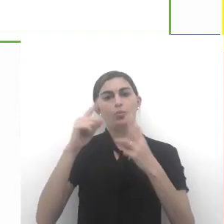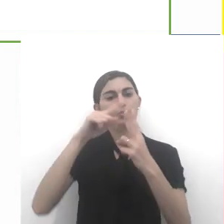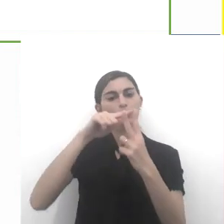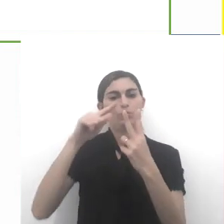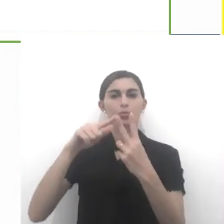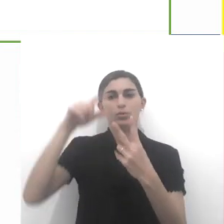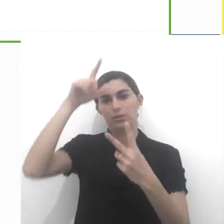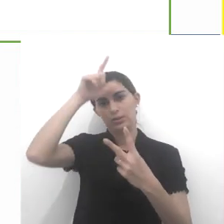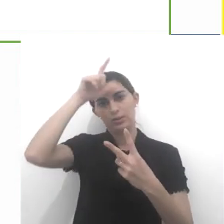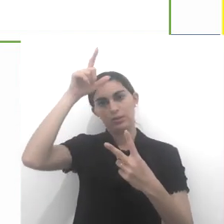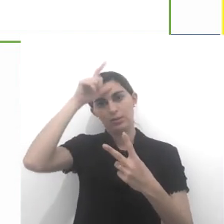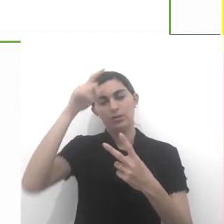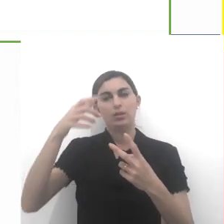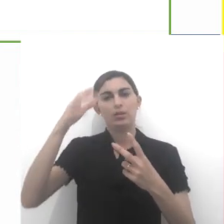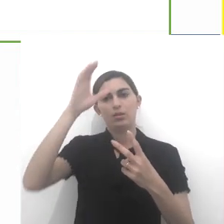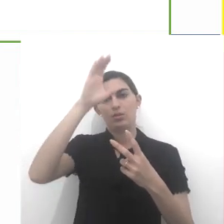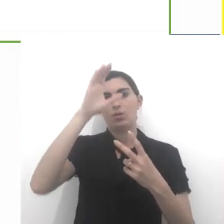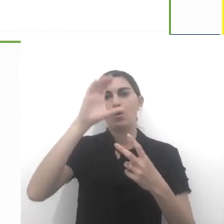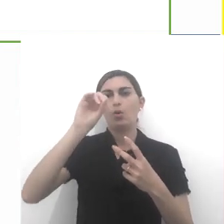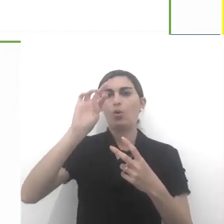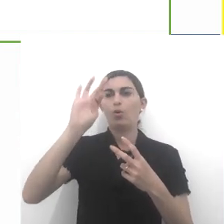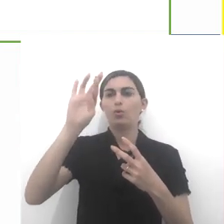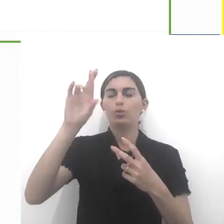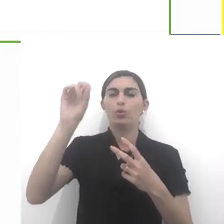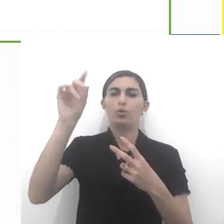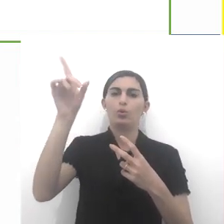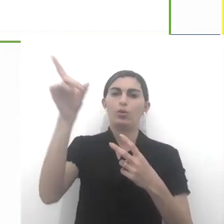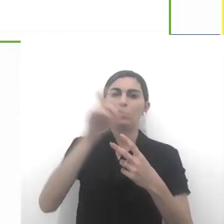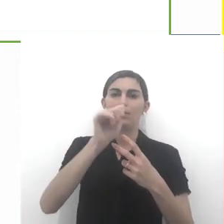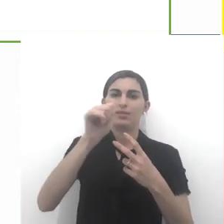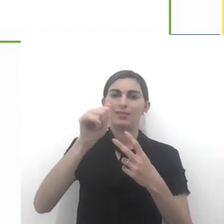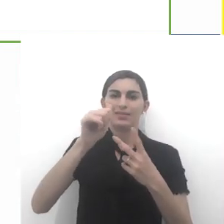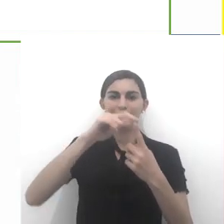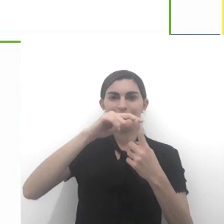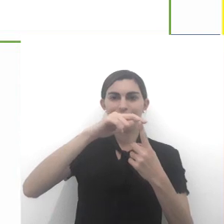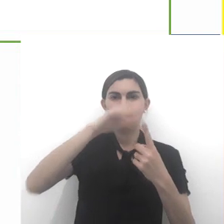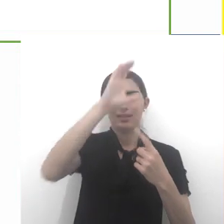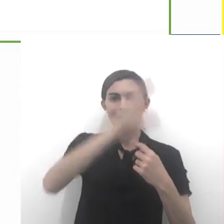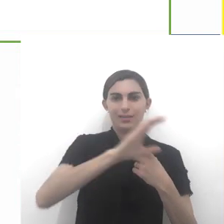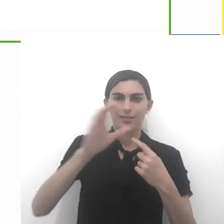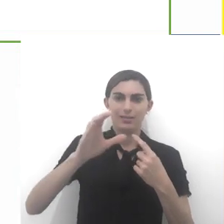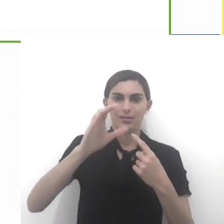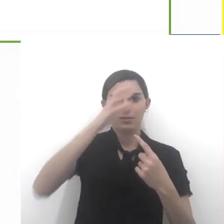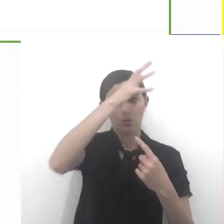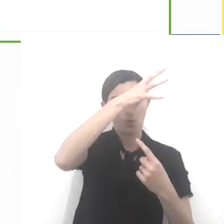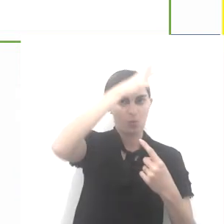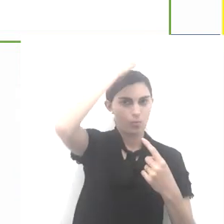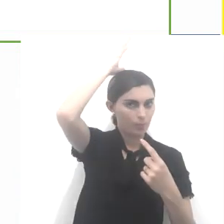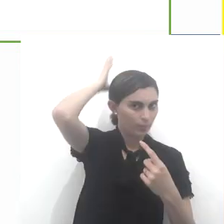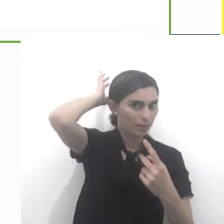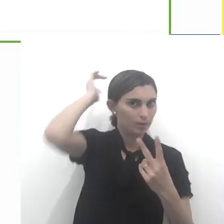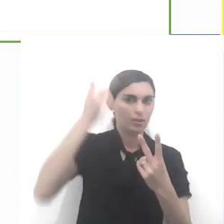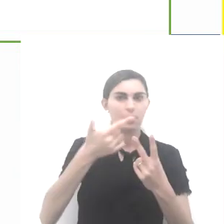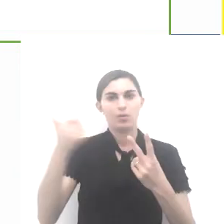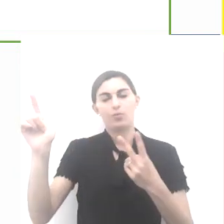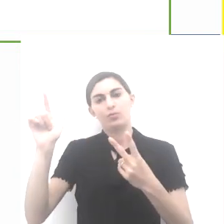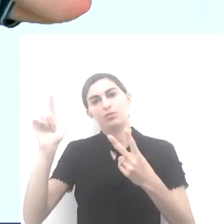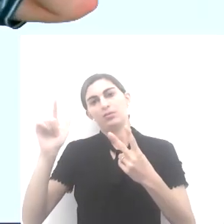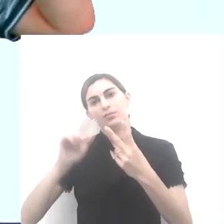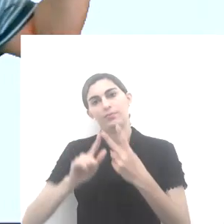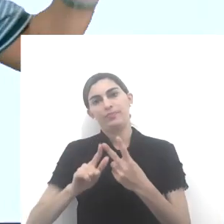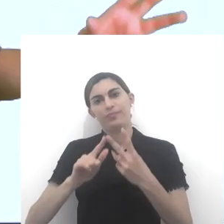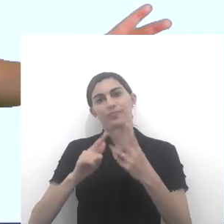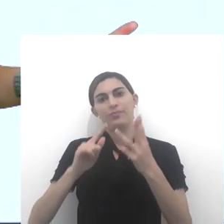outra de dois líderes da igreja ortodoxa, cristã ortodoxa, católica ortodoxa. Então nós